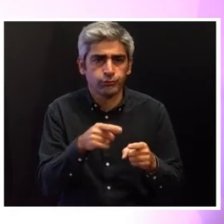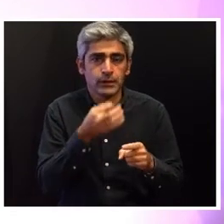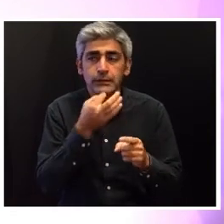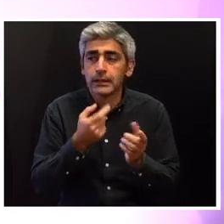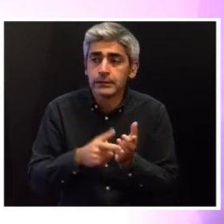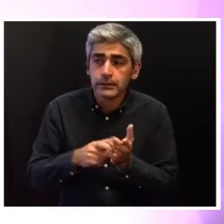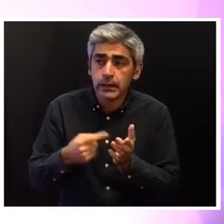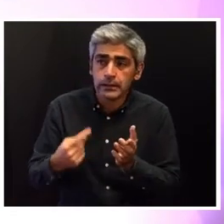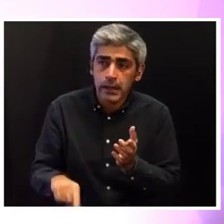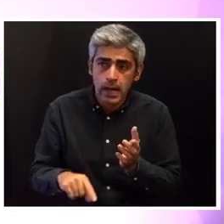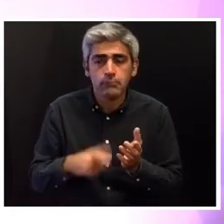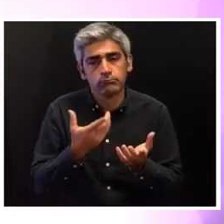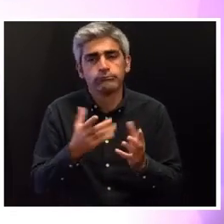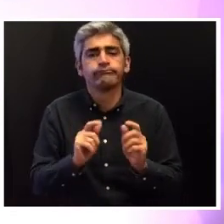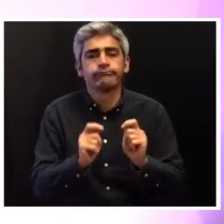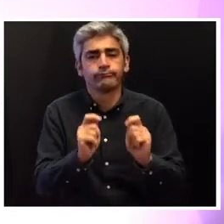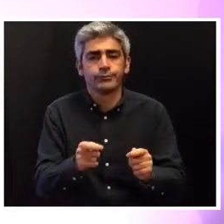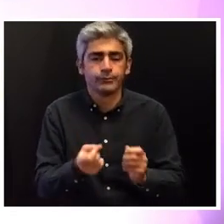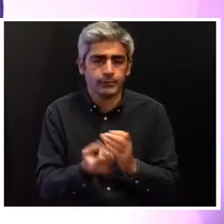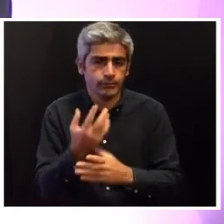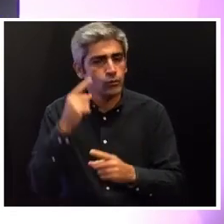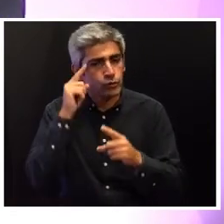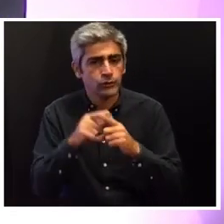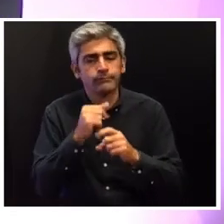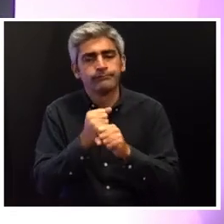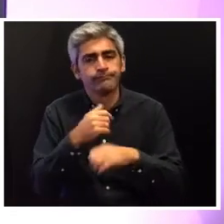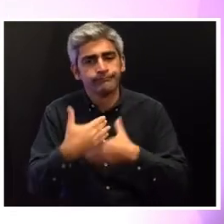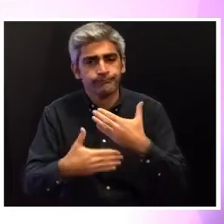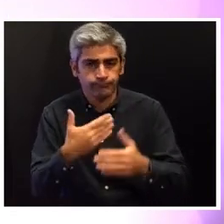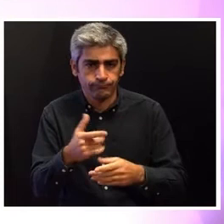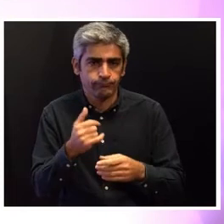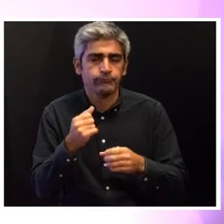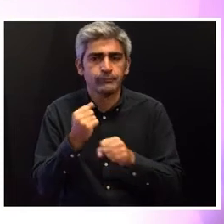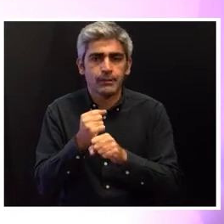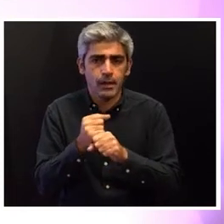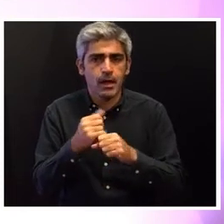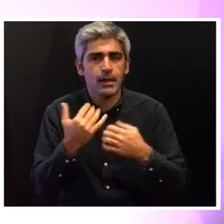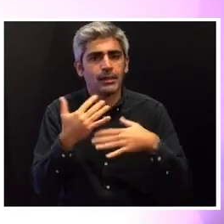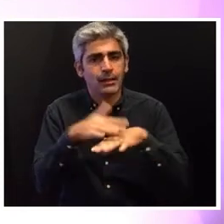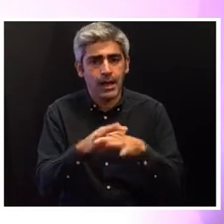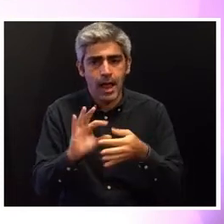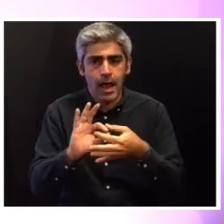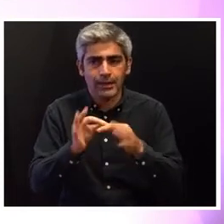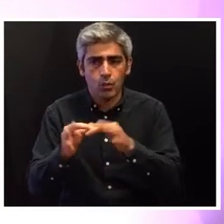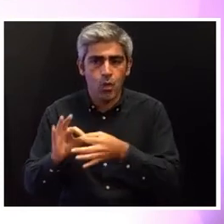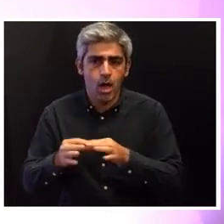necessário para o desenvolvimento de uma ação integrada e articulada.